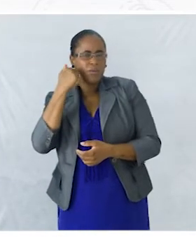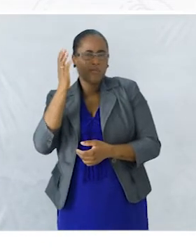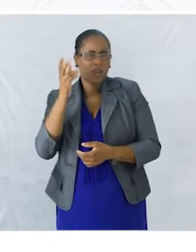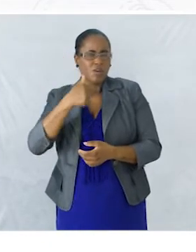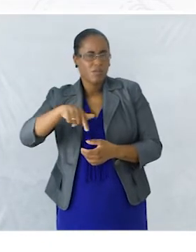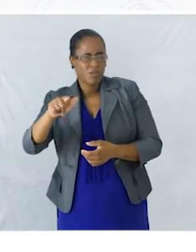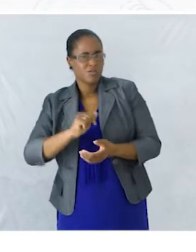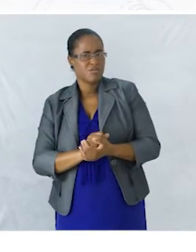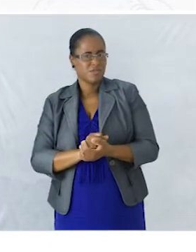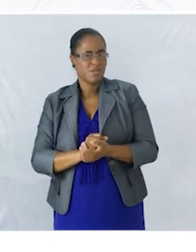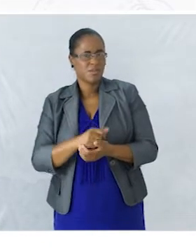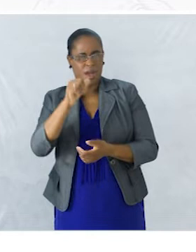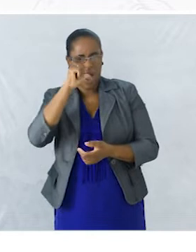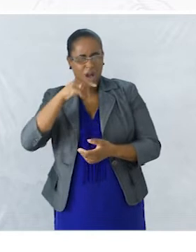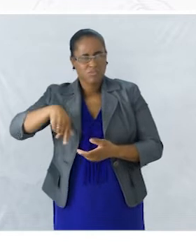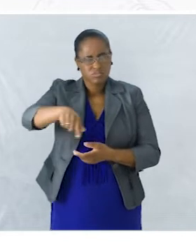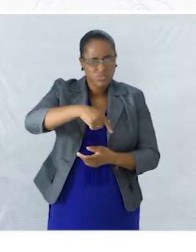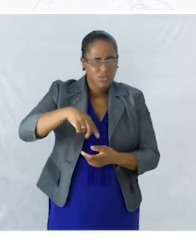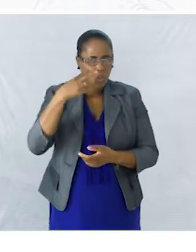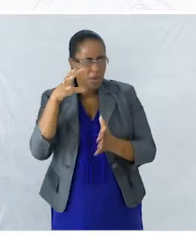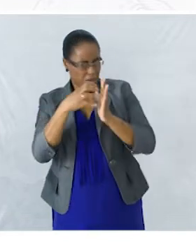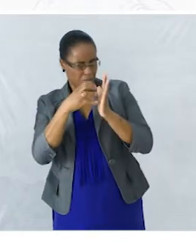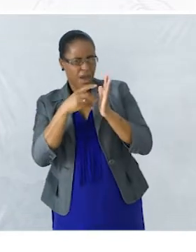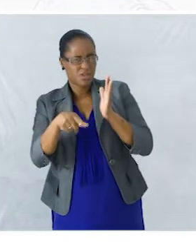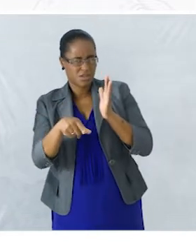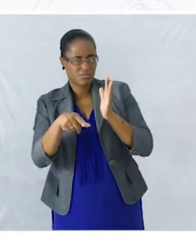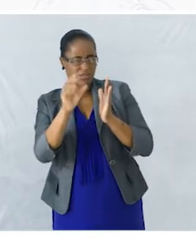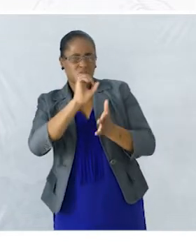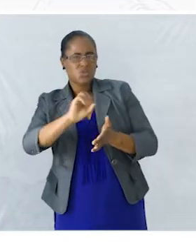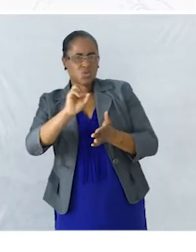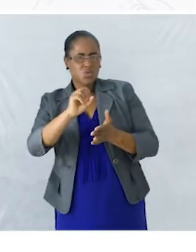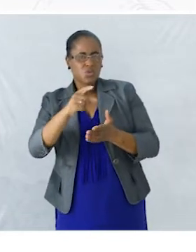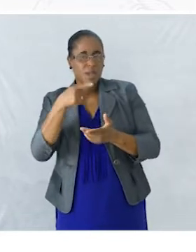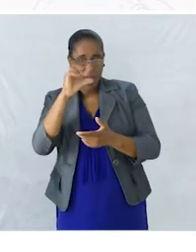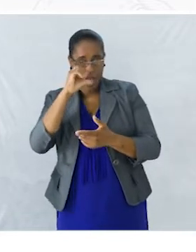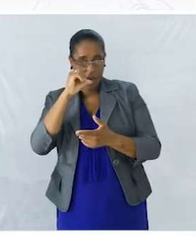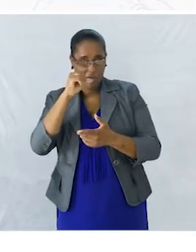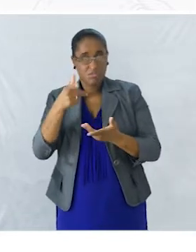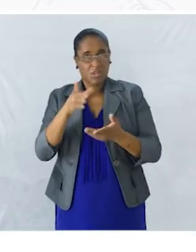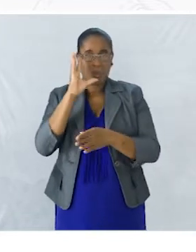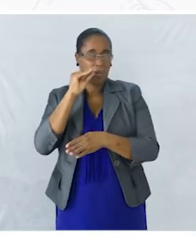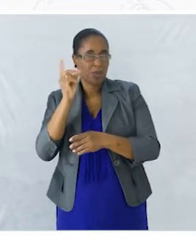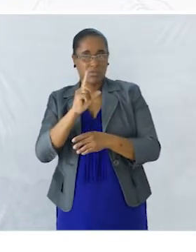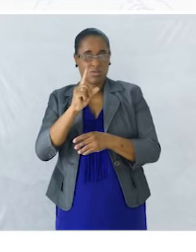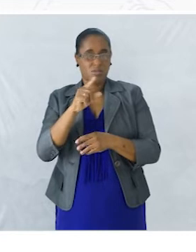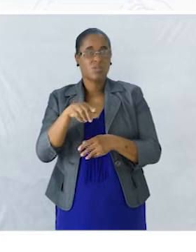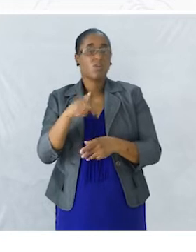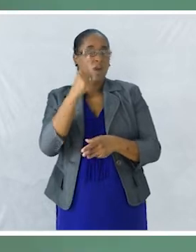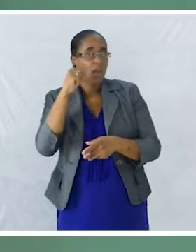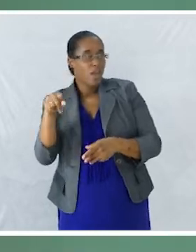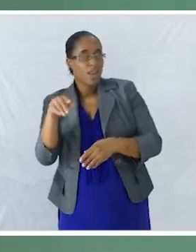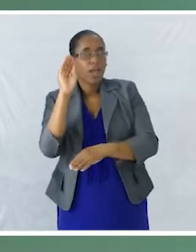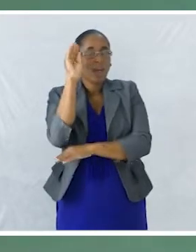afinal ele não era um pato Ele era um cisne Muito bem O problema ficou praticamente